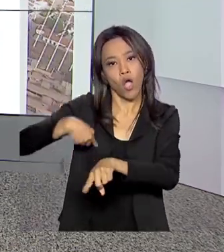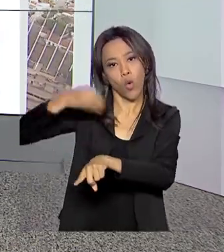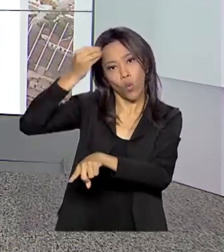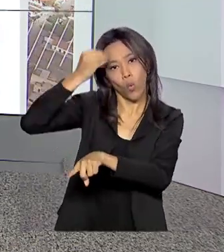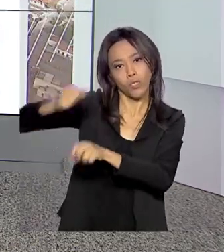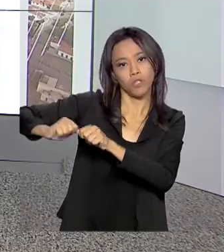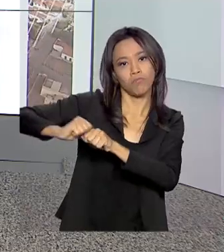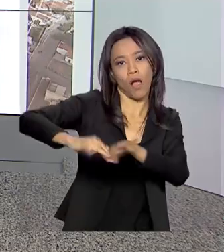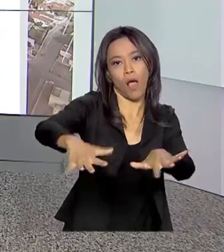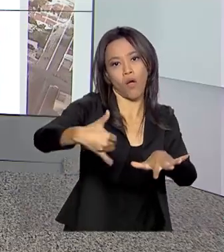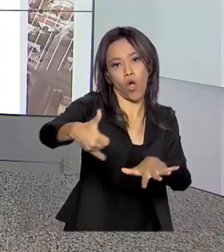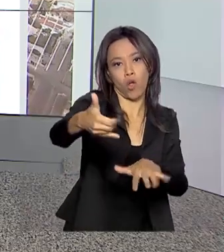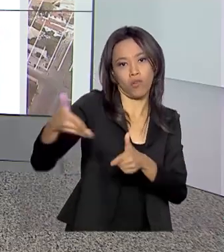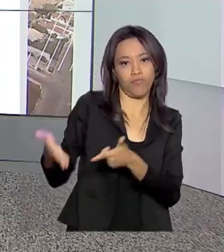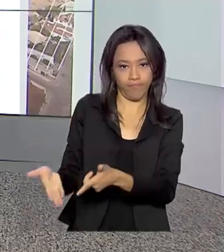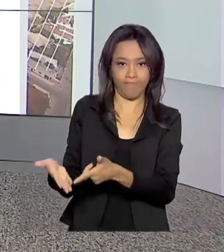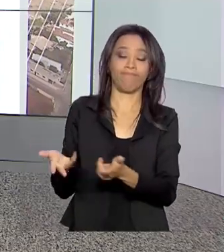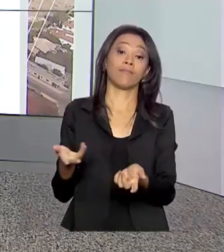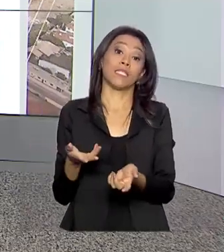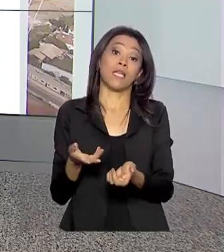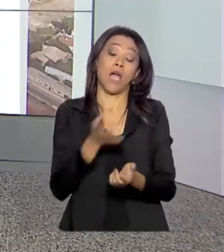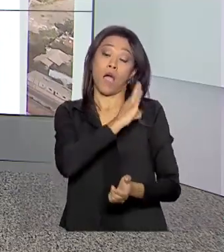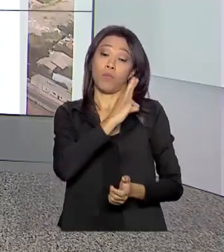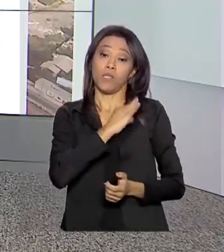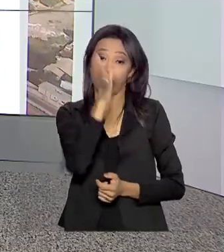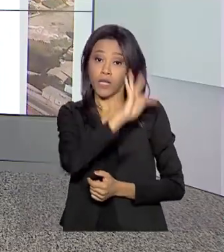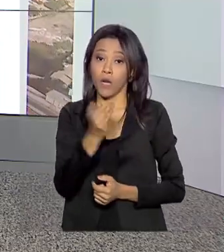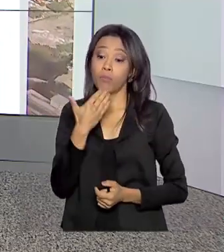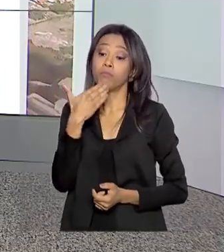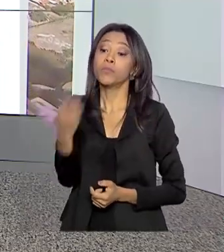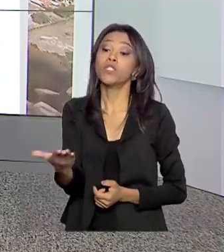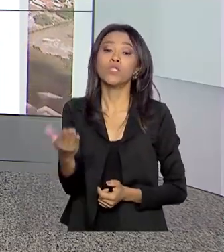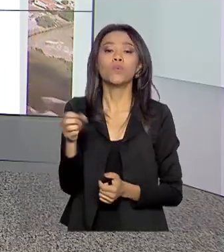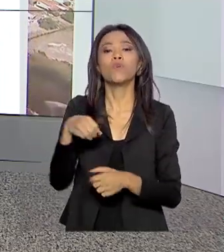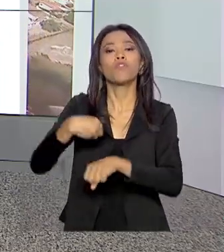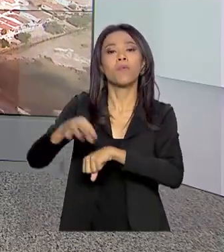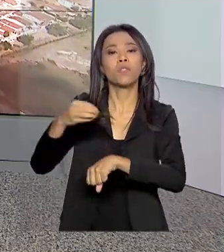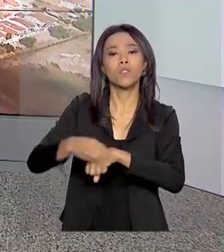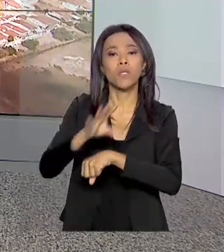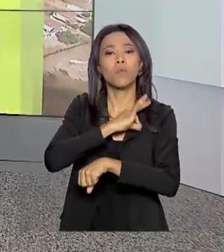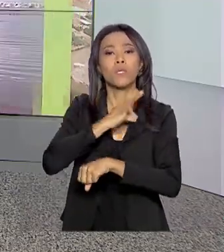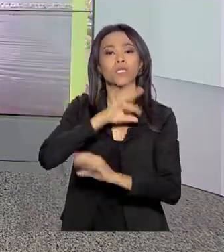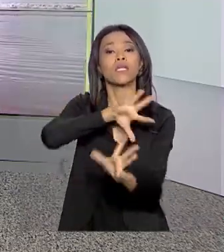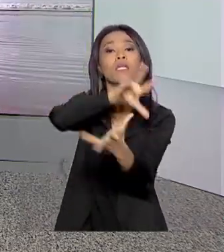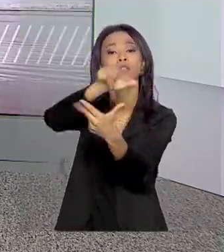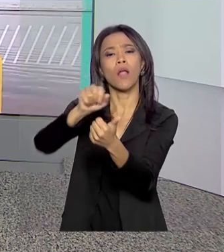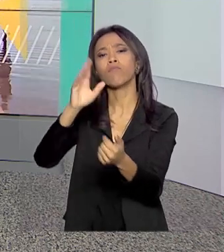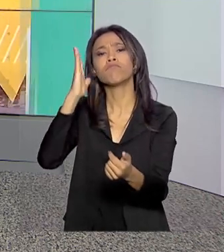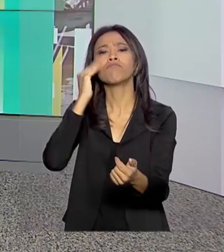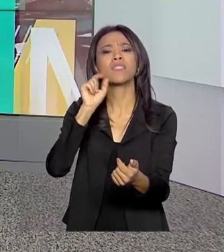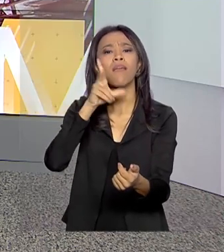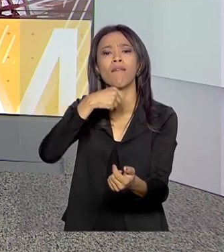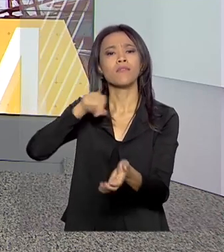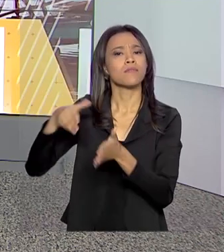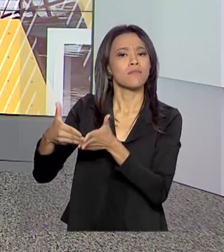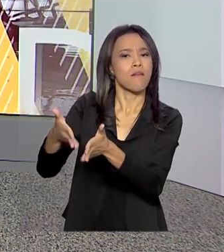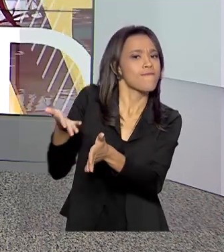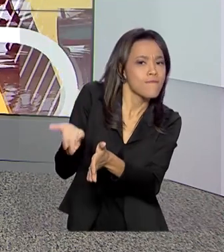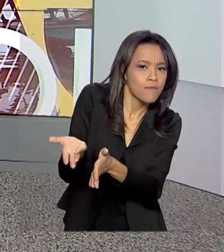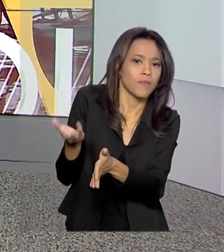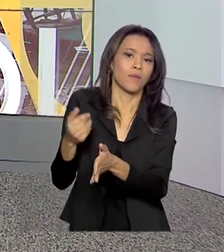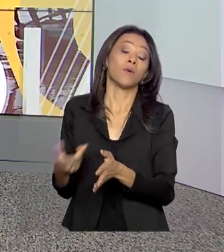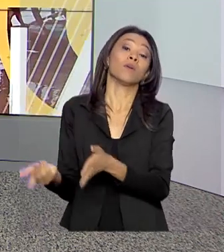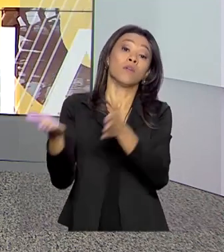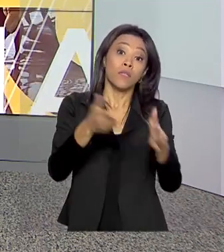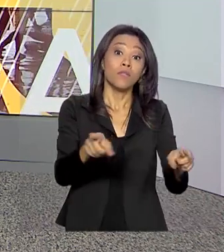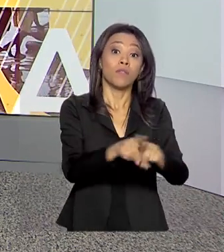no litoral. A Polícia Federal pediu informações para a Interpol sobre esse navio. E ontem foi anunciada a segunda fase da Operação